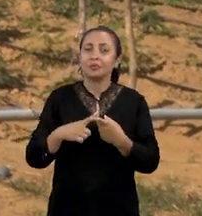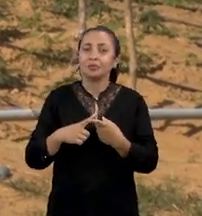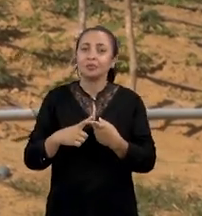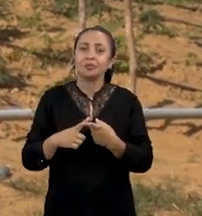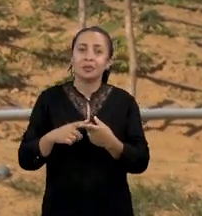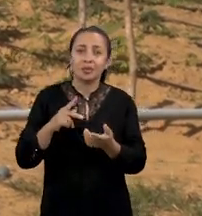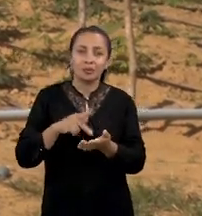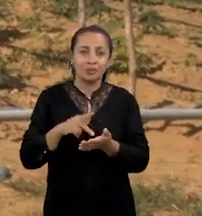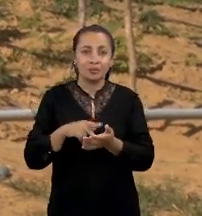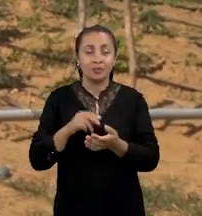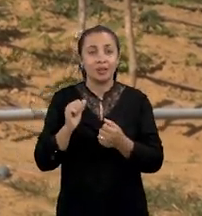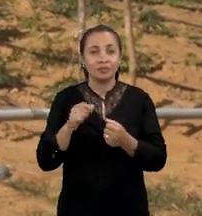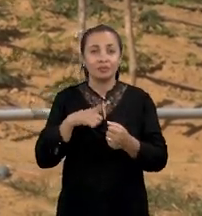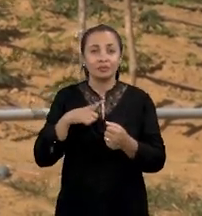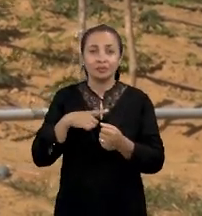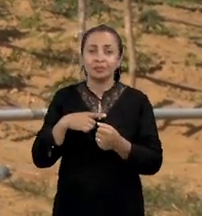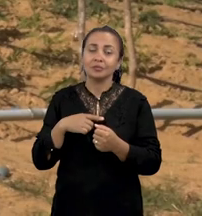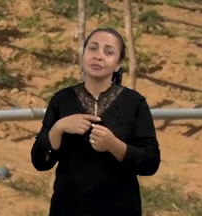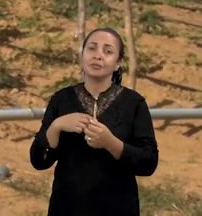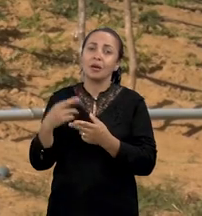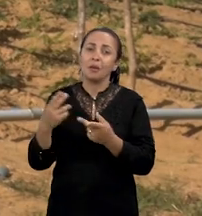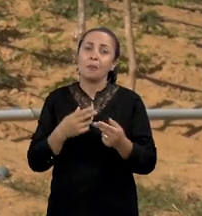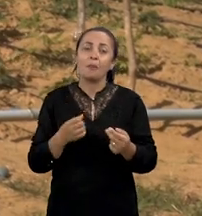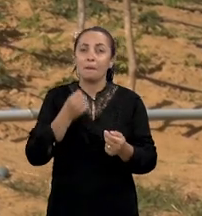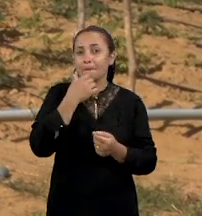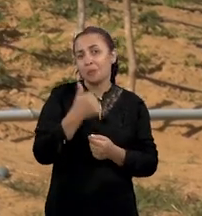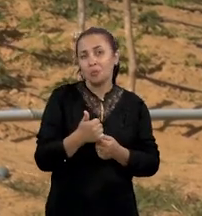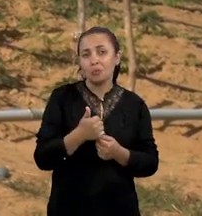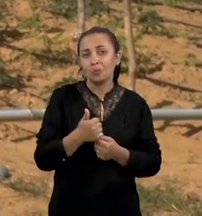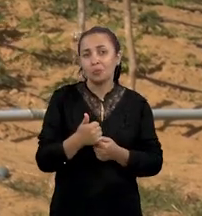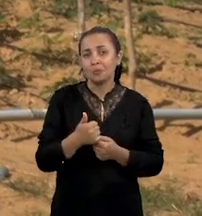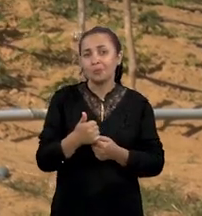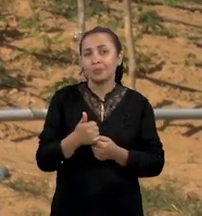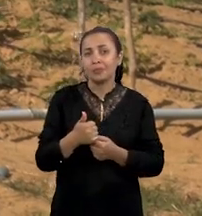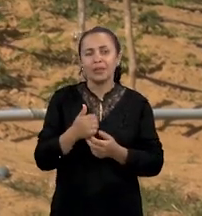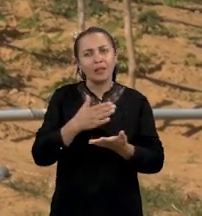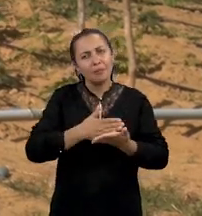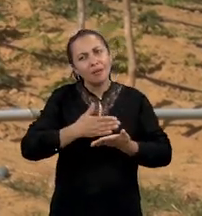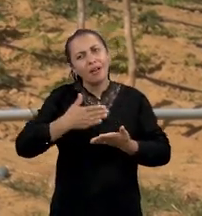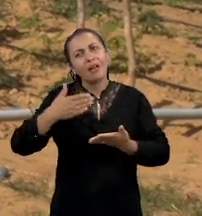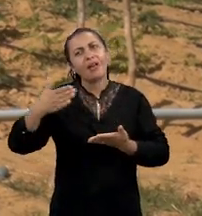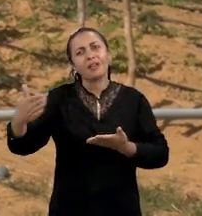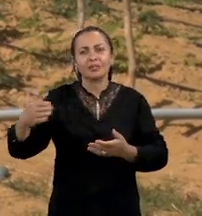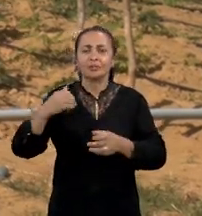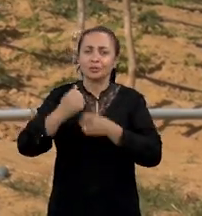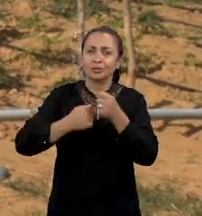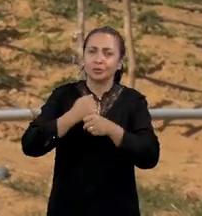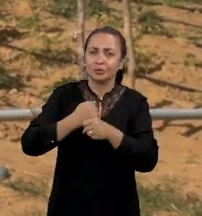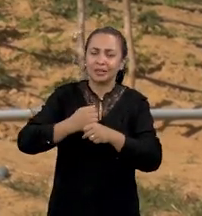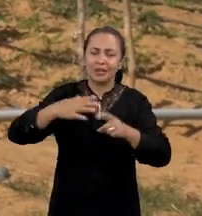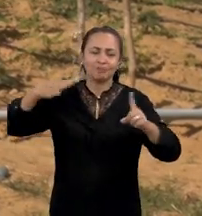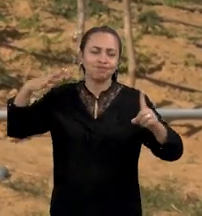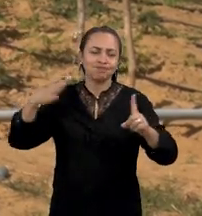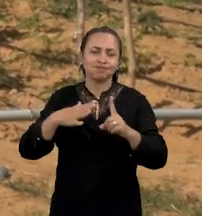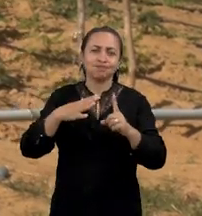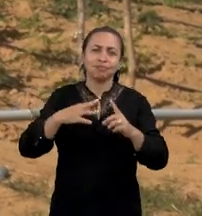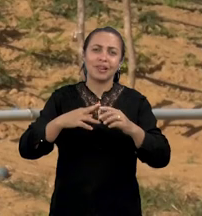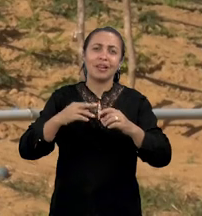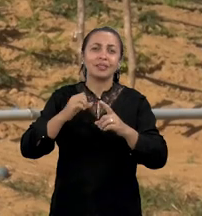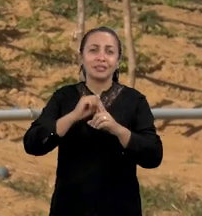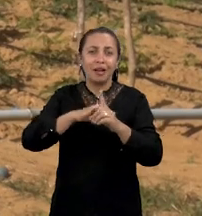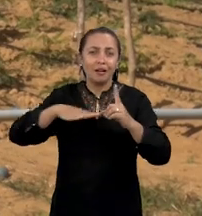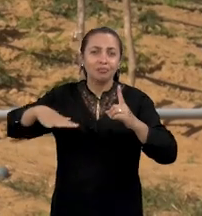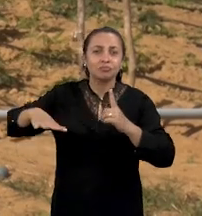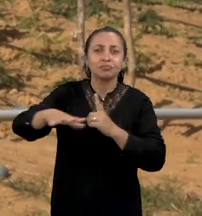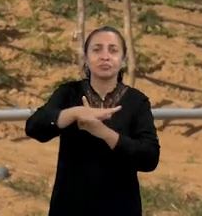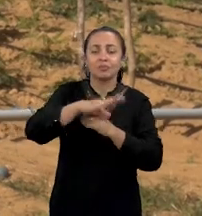uma variedade, mesmo que tenha um potencial produtivo muito bom, com o passar dos anos, a pressão ambiental agindo sobre